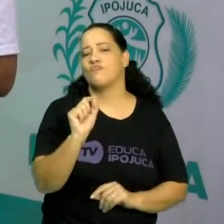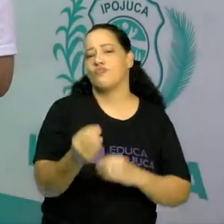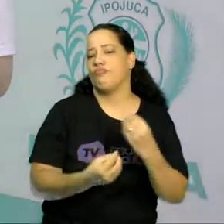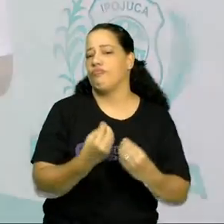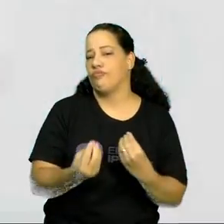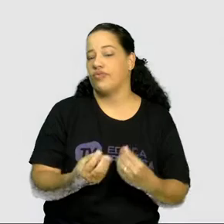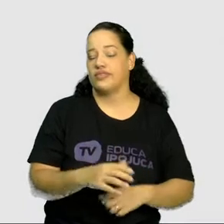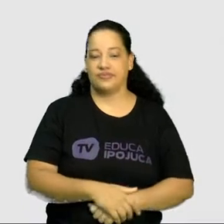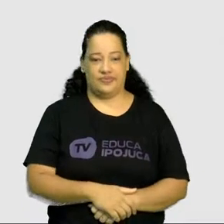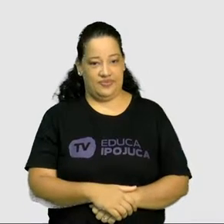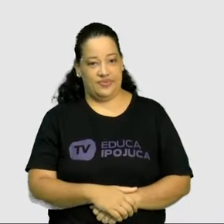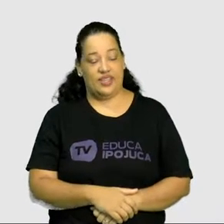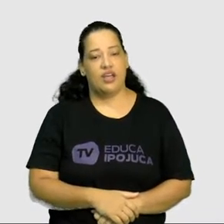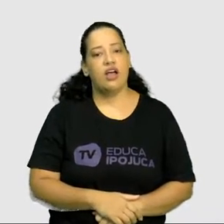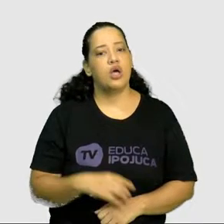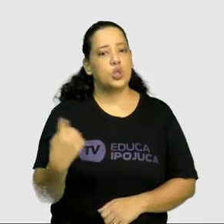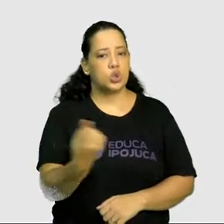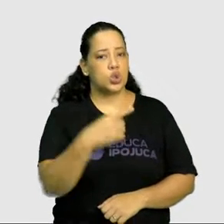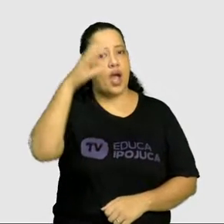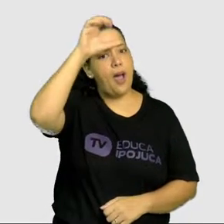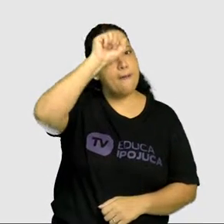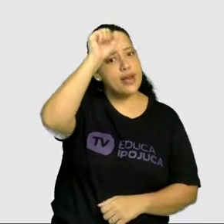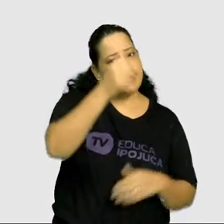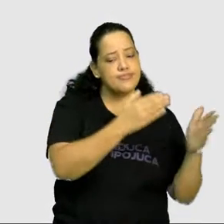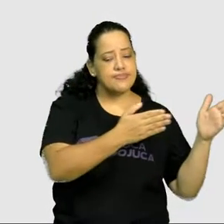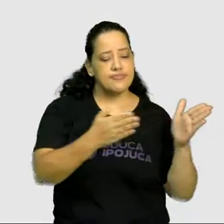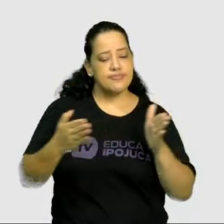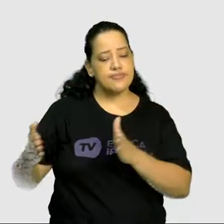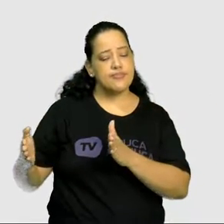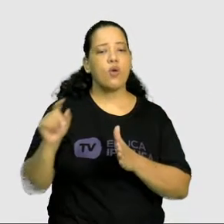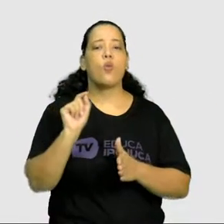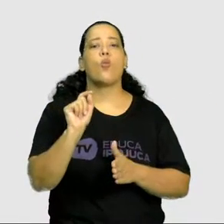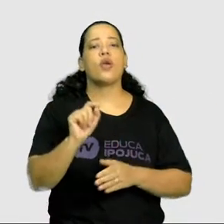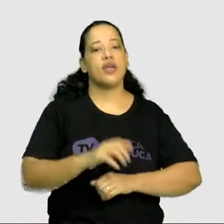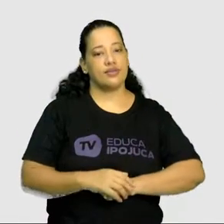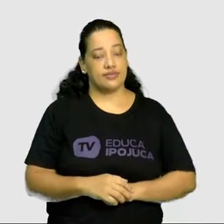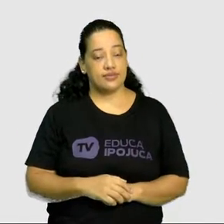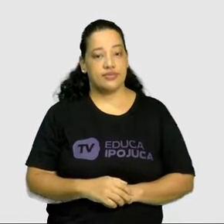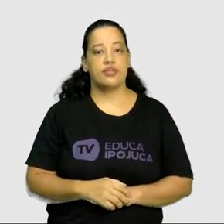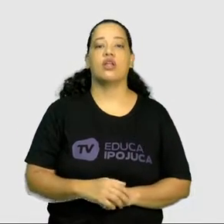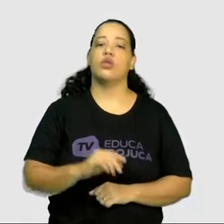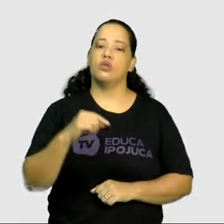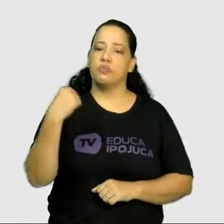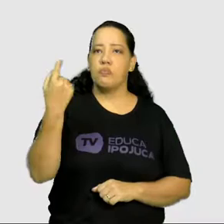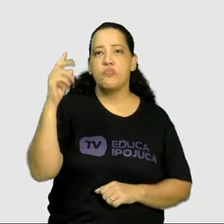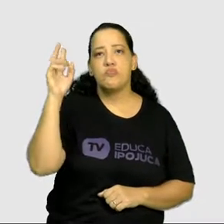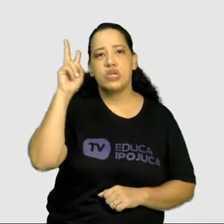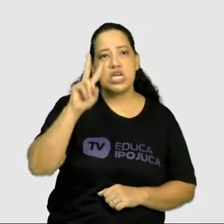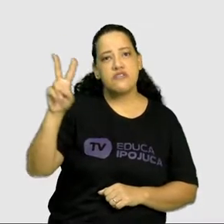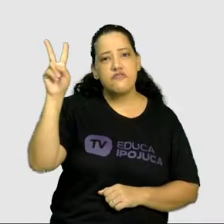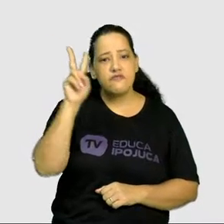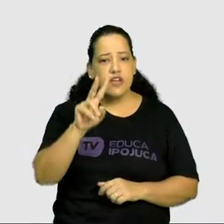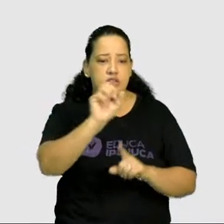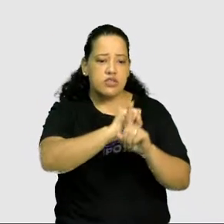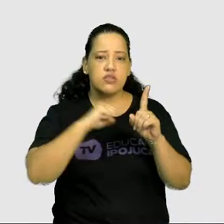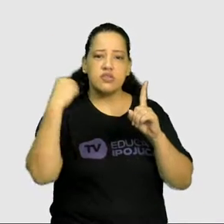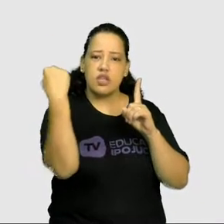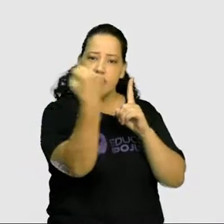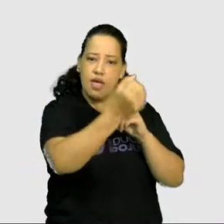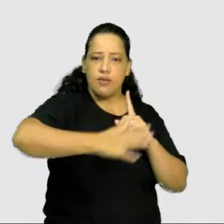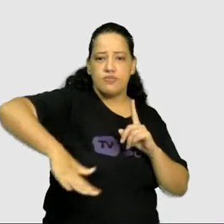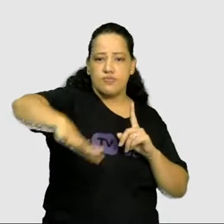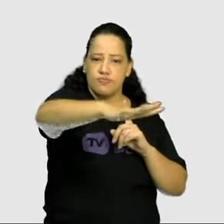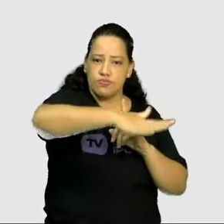O que iremos debater nessa aula, professora? Reconhecer a função social dos diversos gêneros